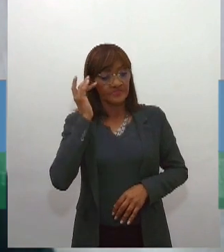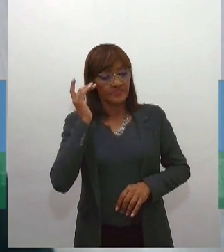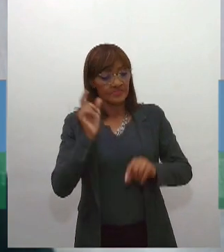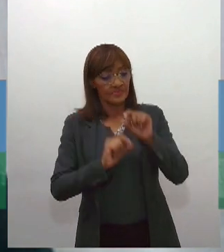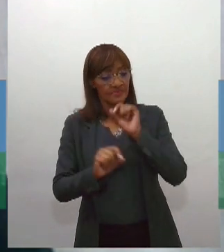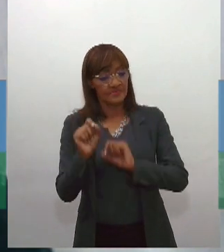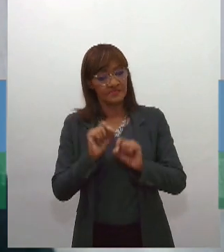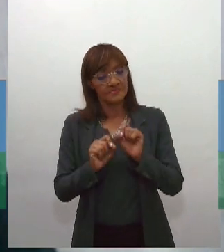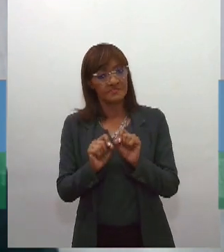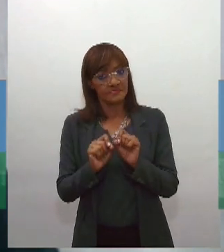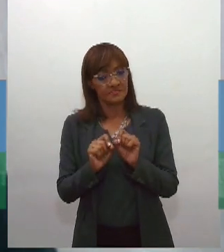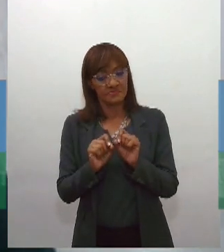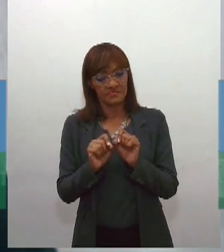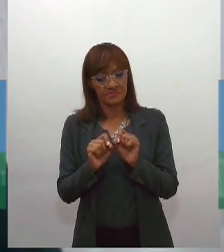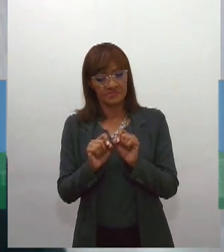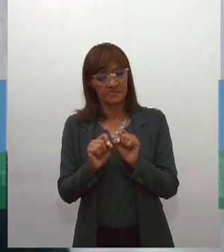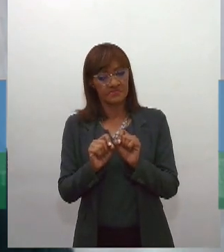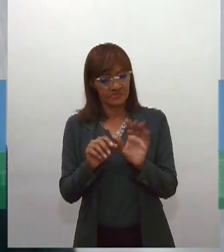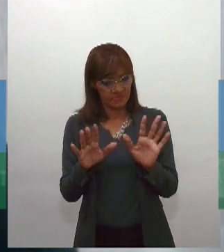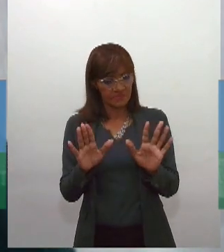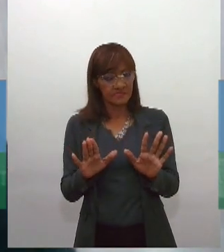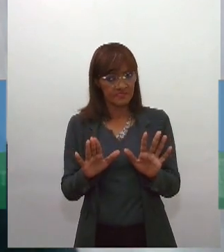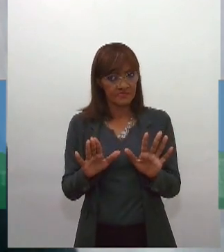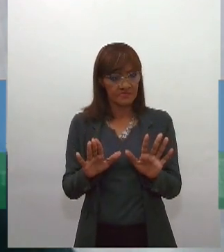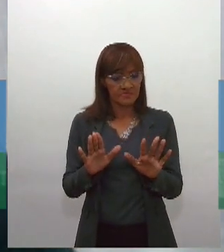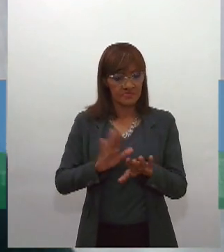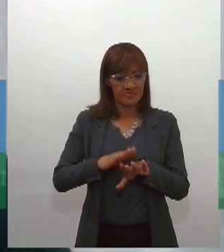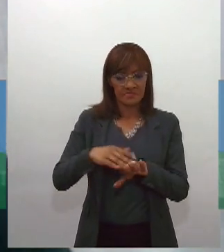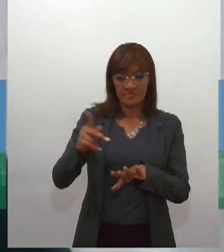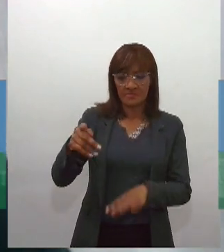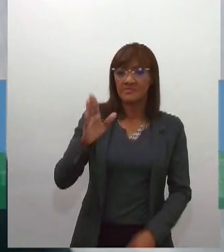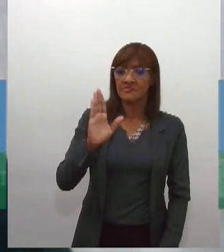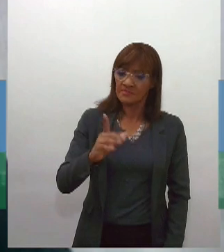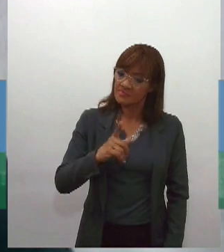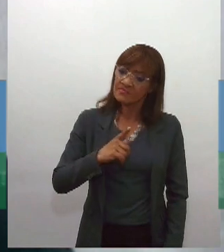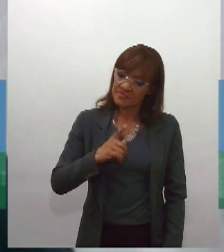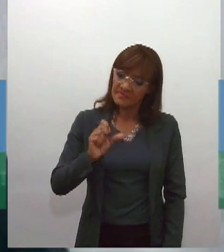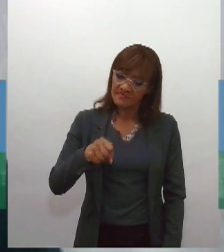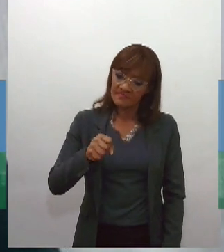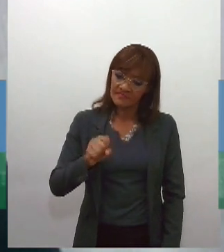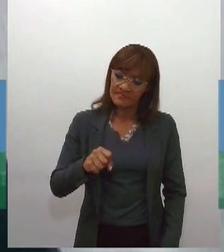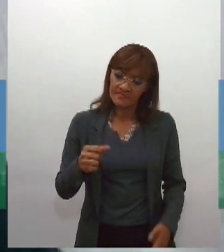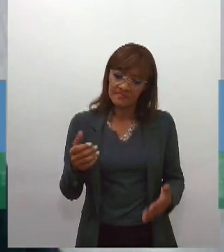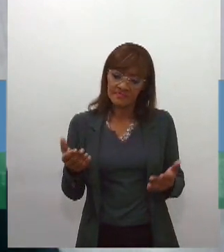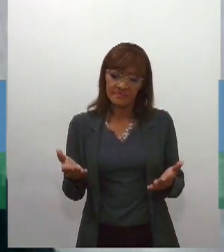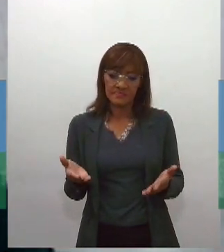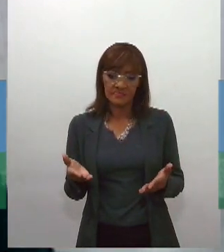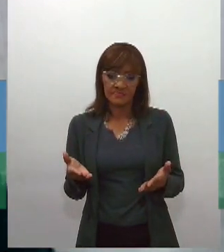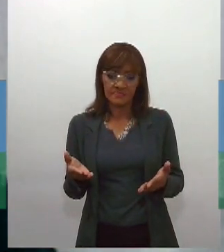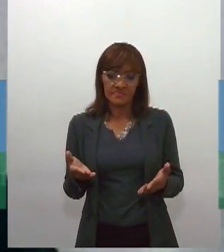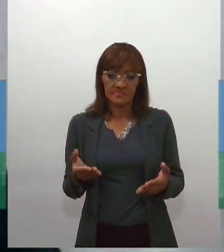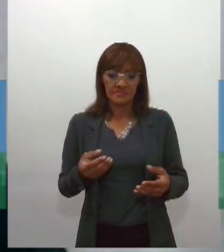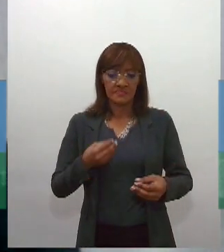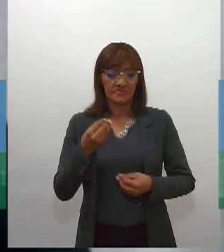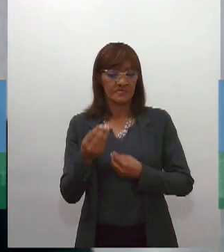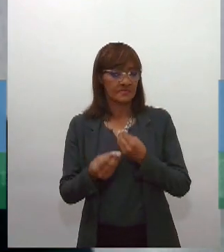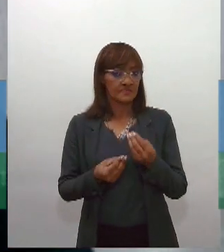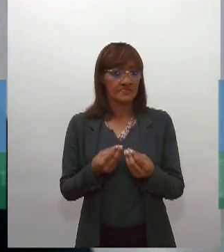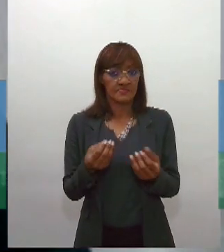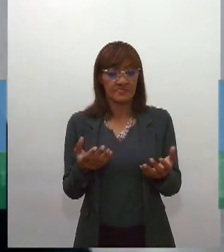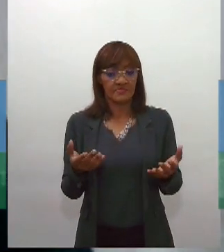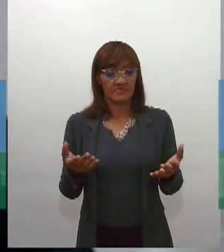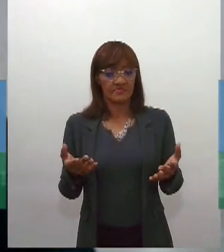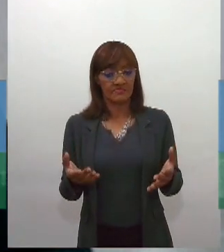o processo, no Supremo Tribunal Federal, ele exige, sim, aprimoramente sempre. A questão das decisões monocráticas, se você for olhar a